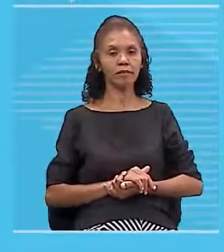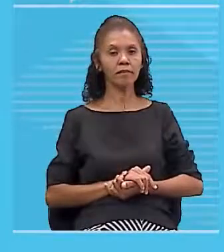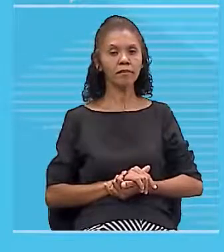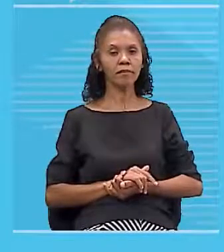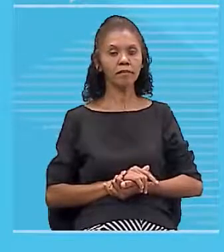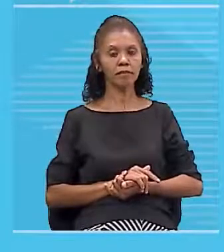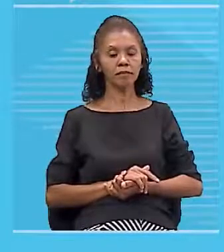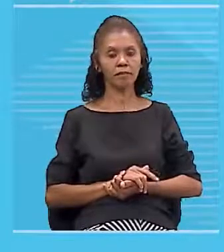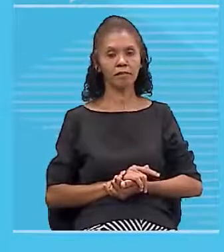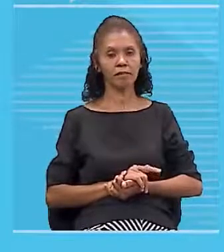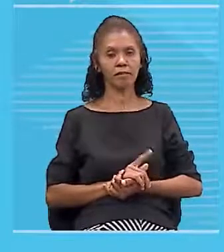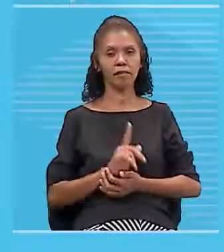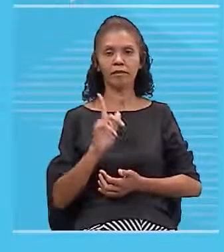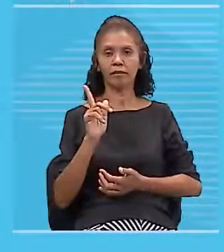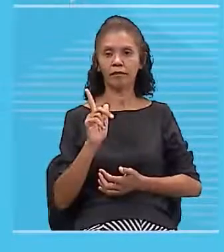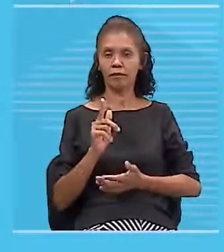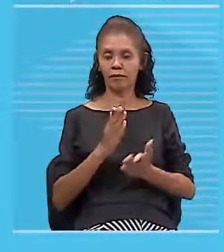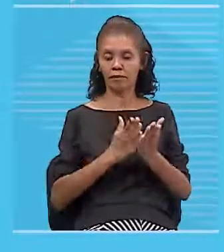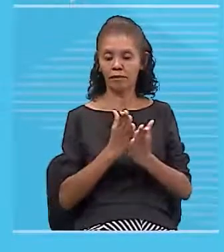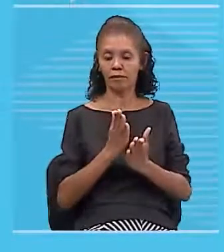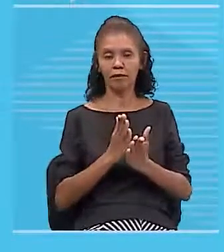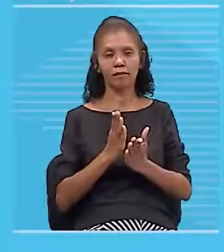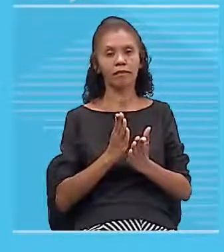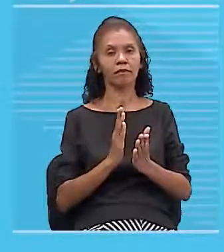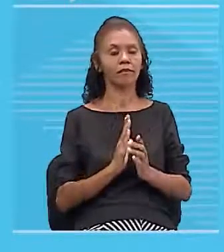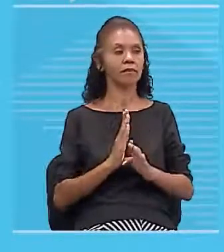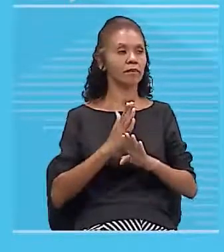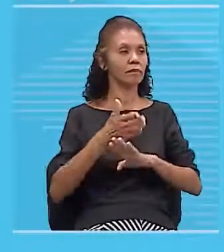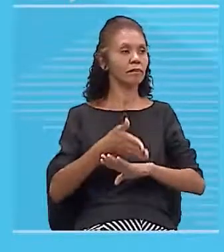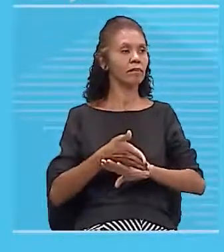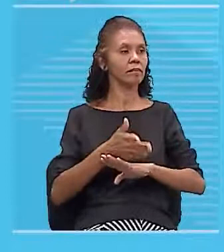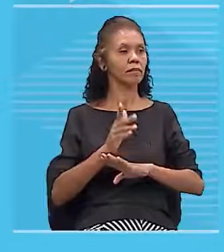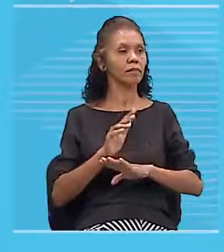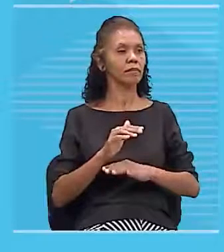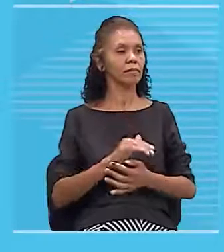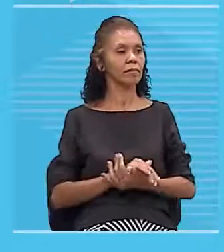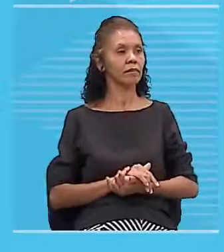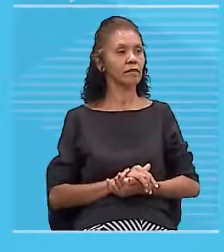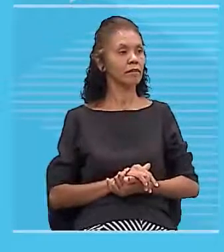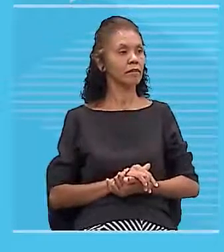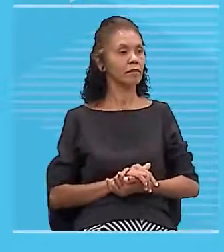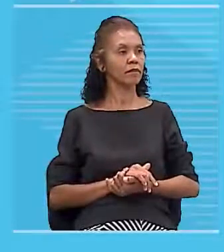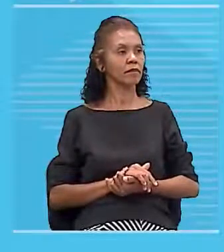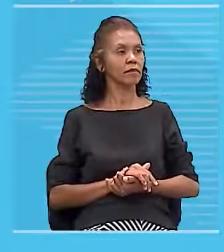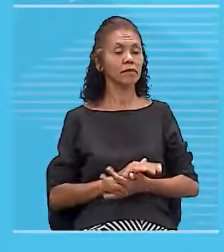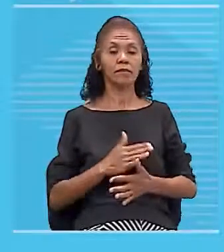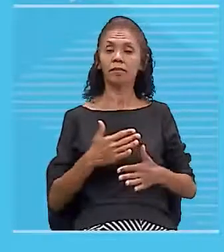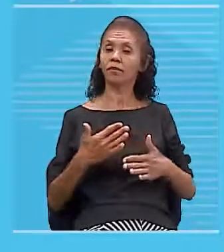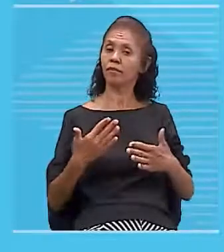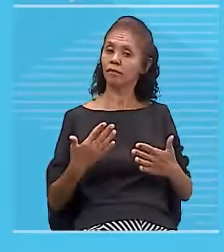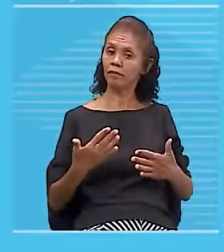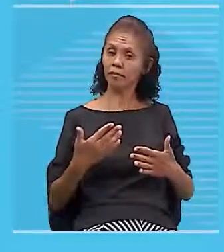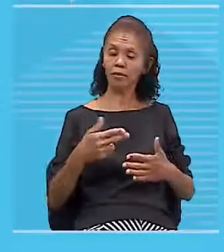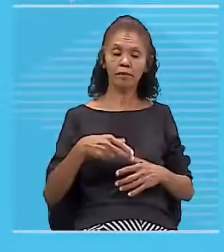seria um sentido de entrada. Dessa maneira, o nortezinho,